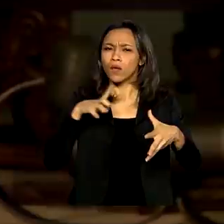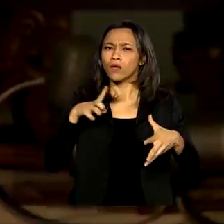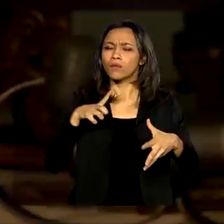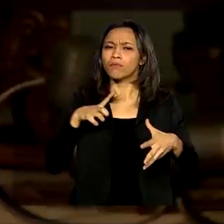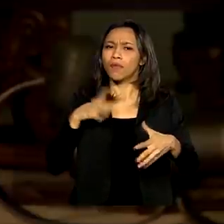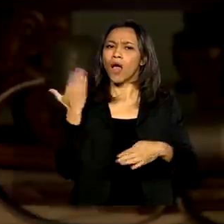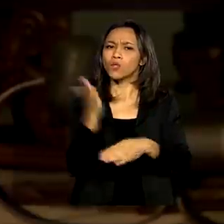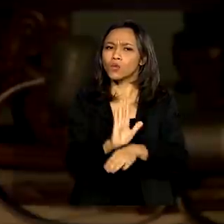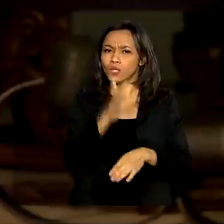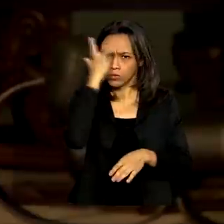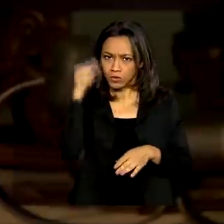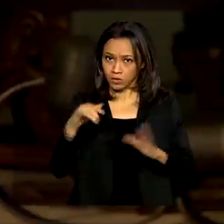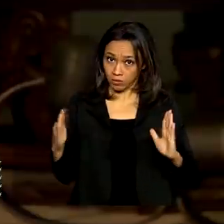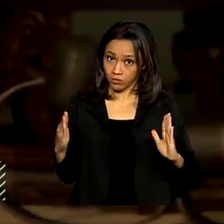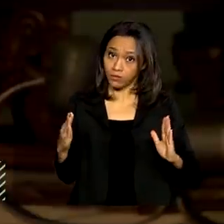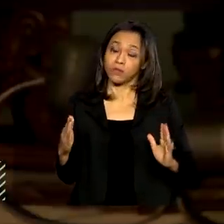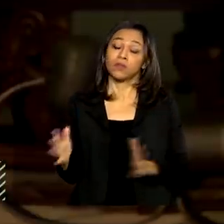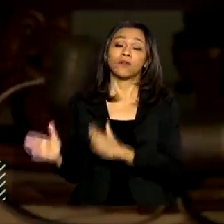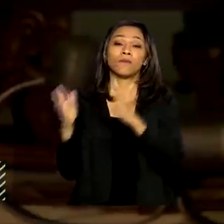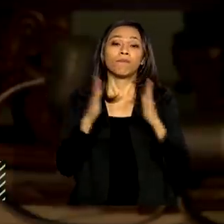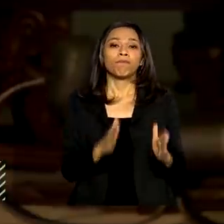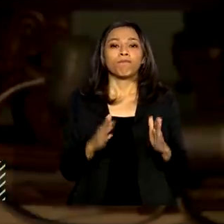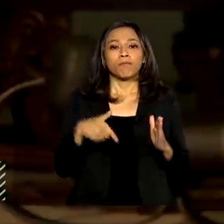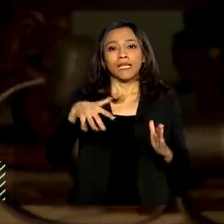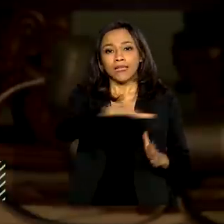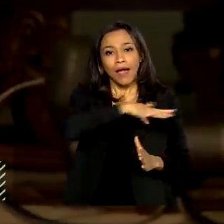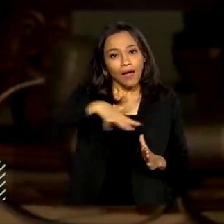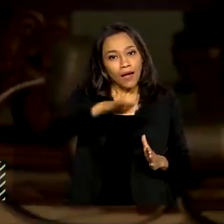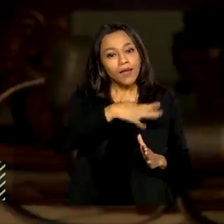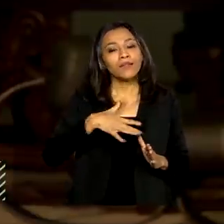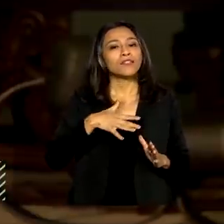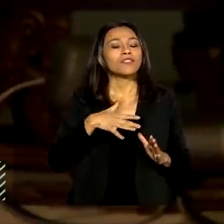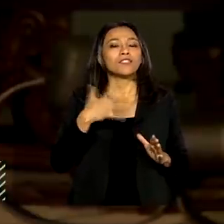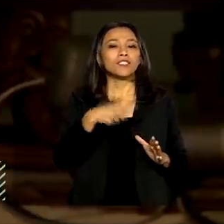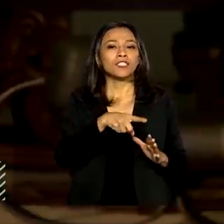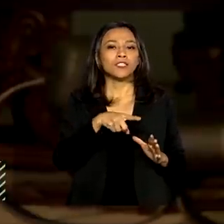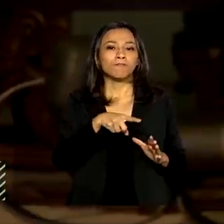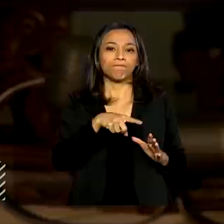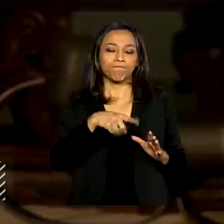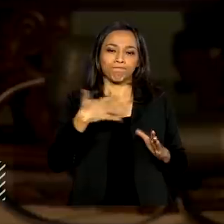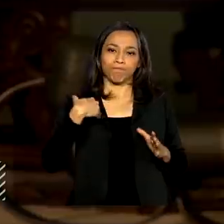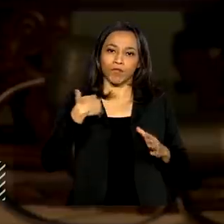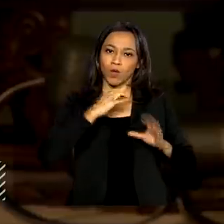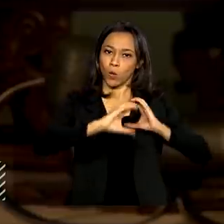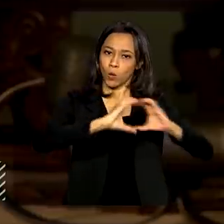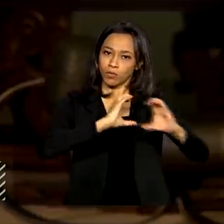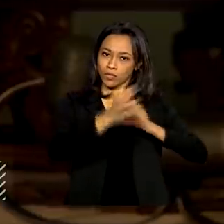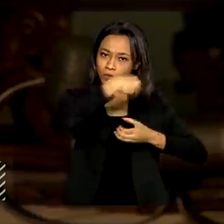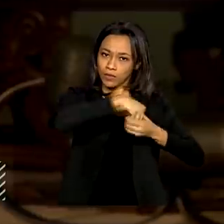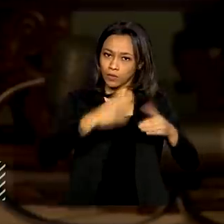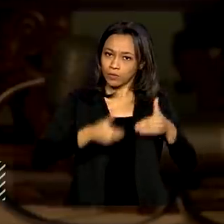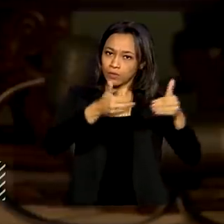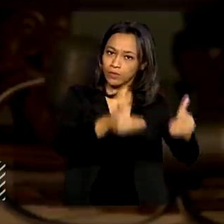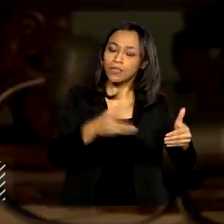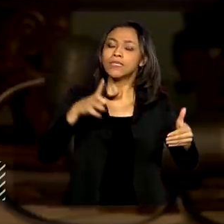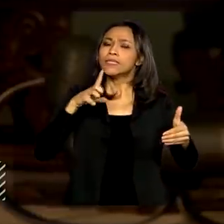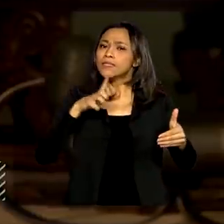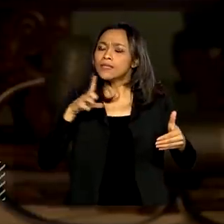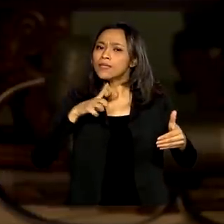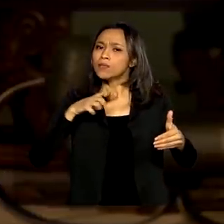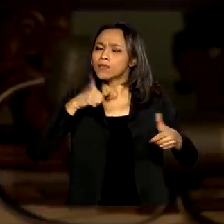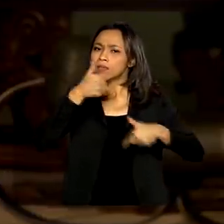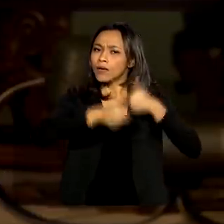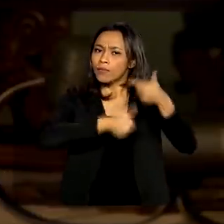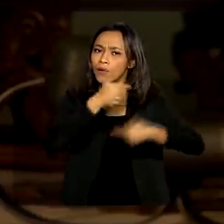momento? No setor de comunicações do Ministério, esse é o nosso terceiro eixo de trabalho, nós temos trabalhado com